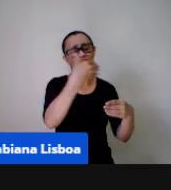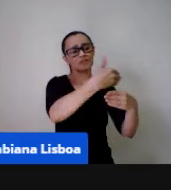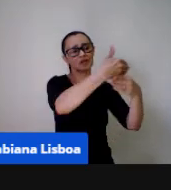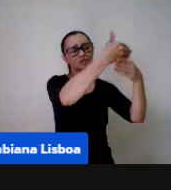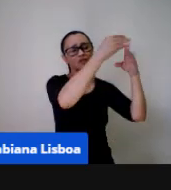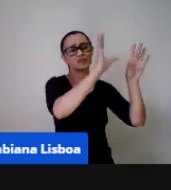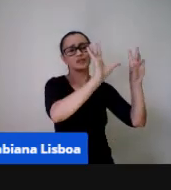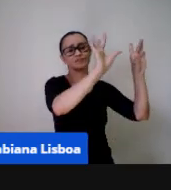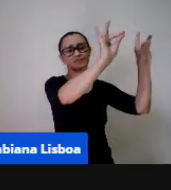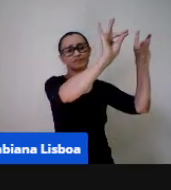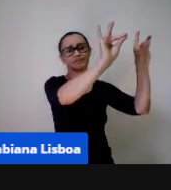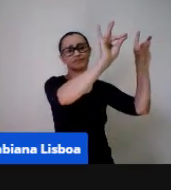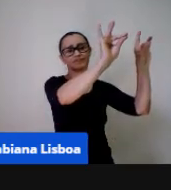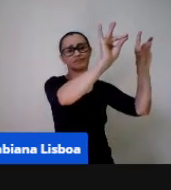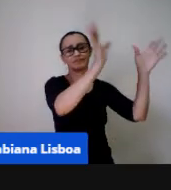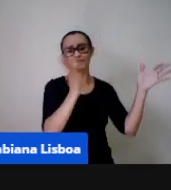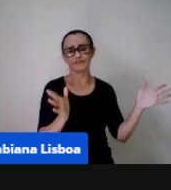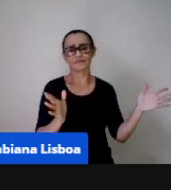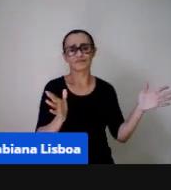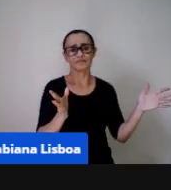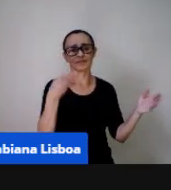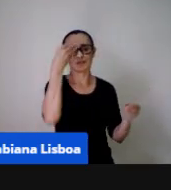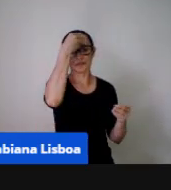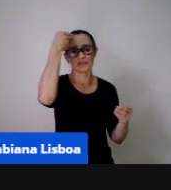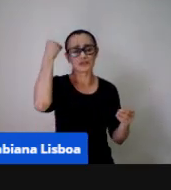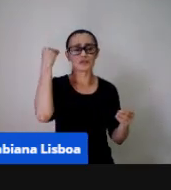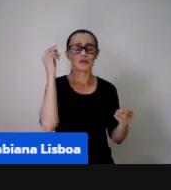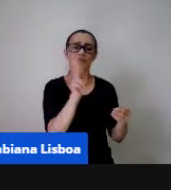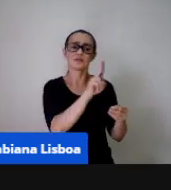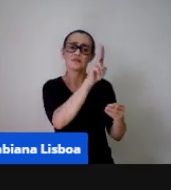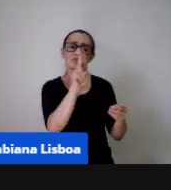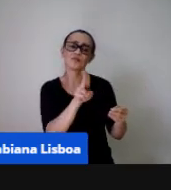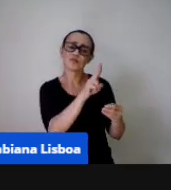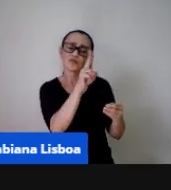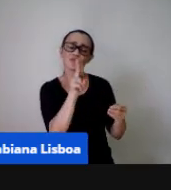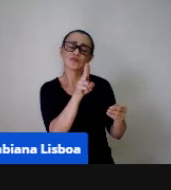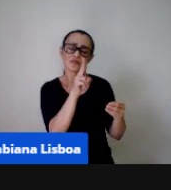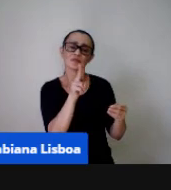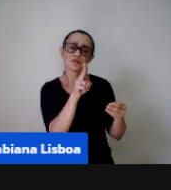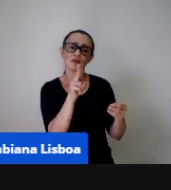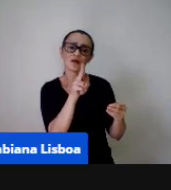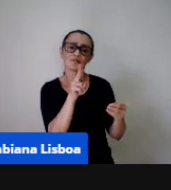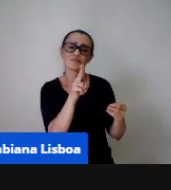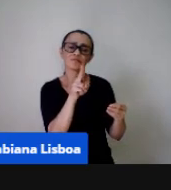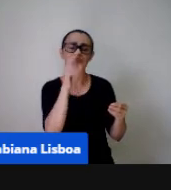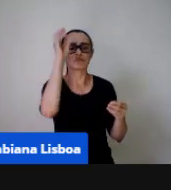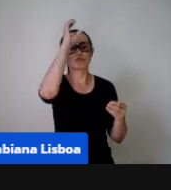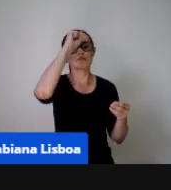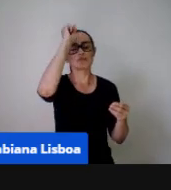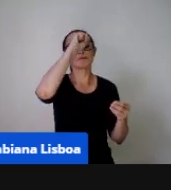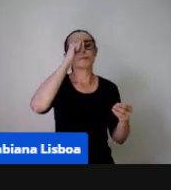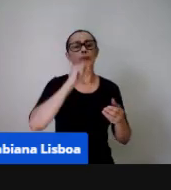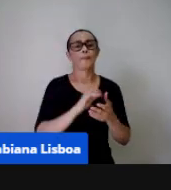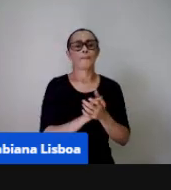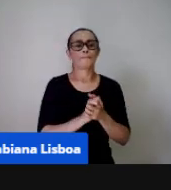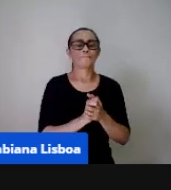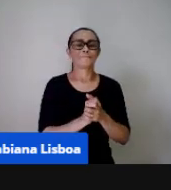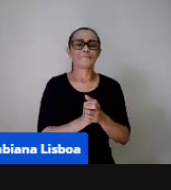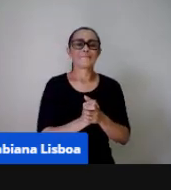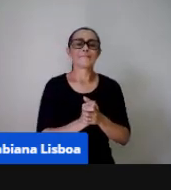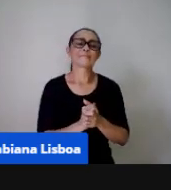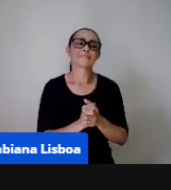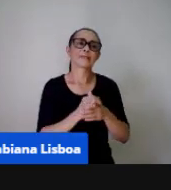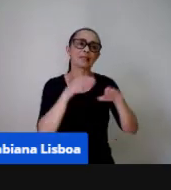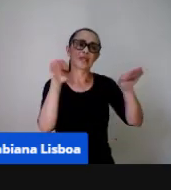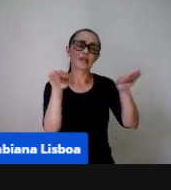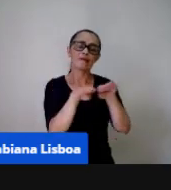esquece de utilizá-los dessa forma que consegue trazer tanto conhecimento ok pessoal? também